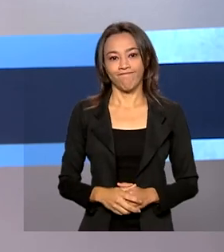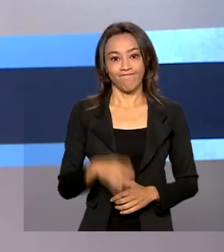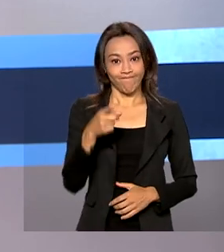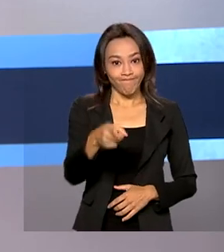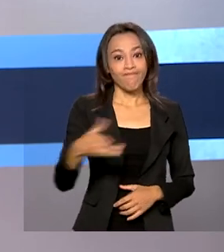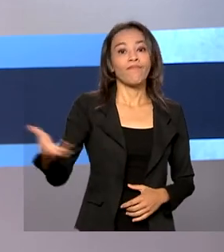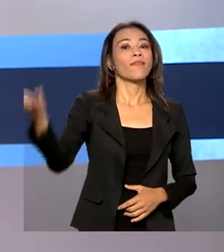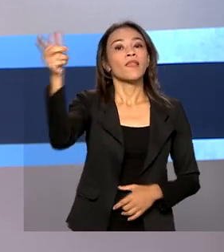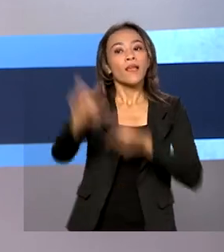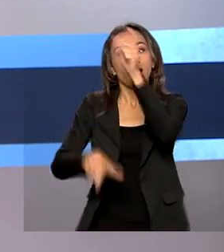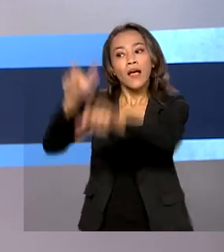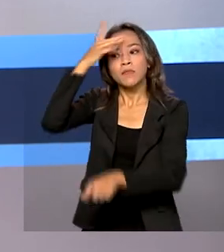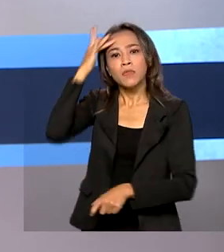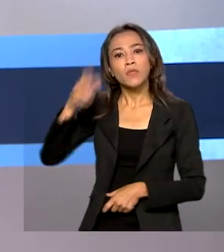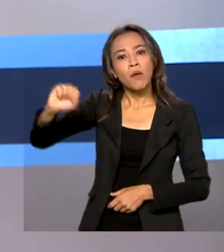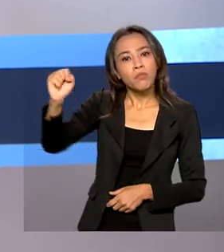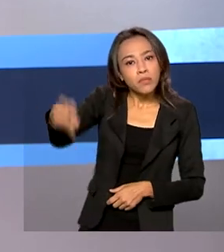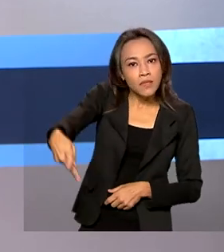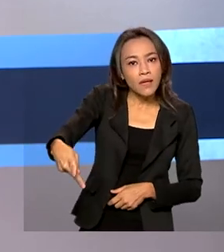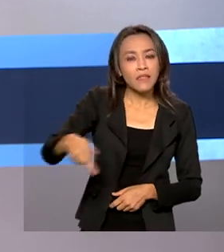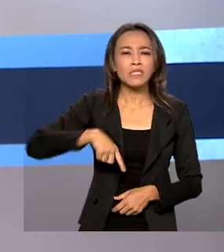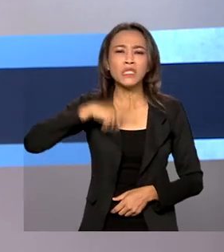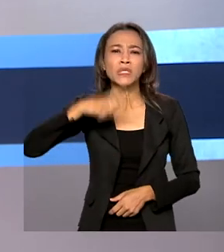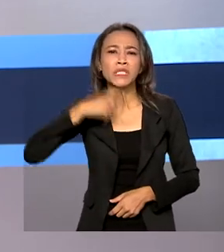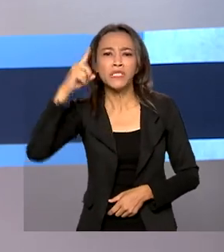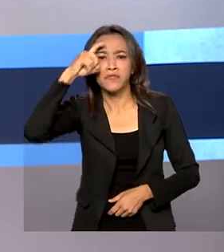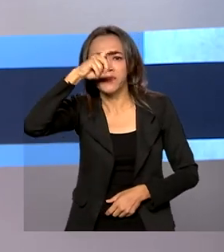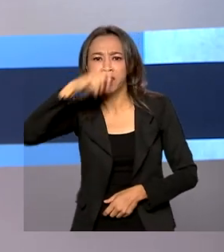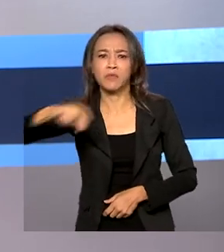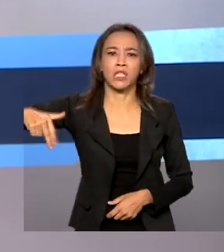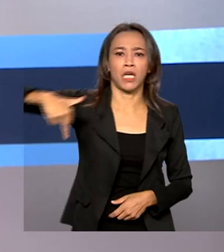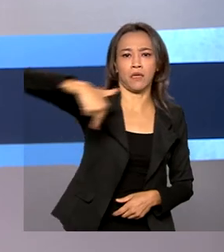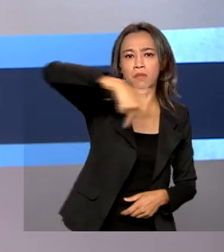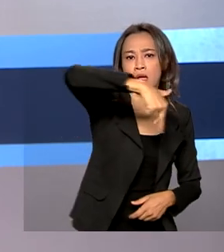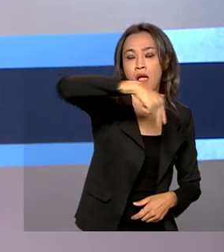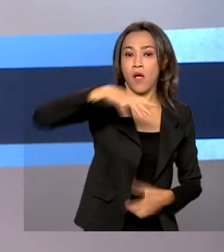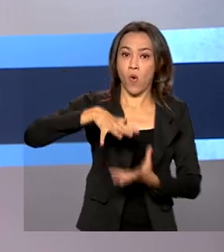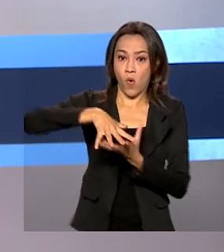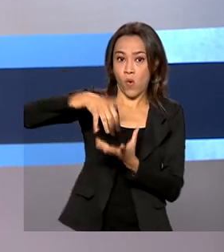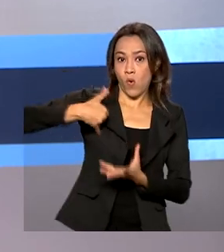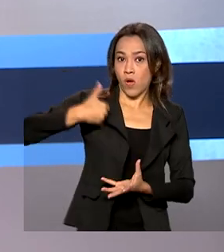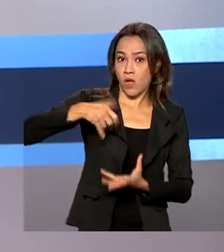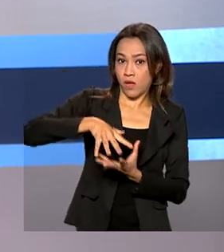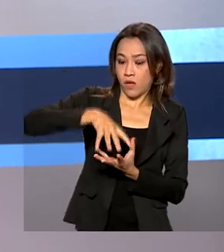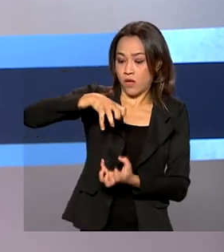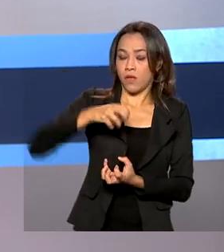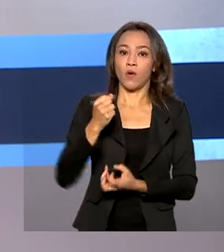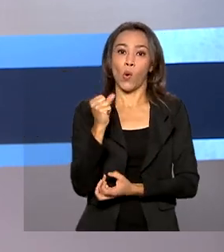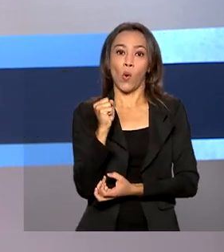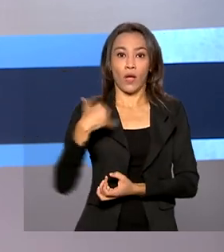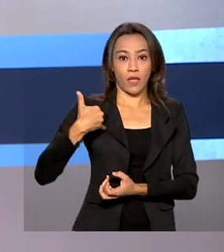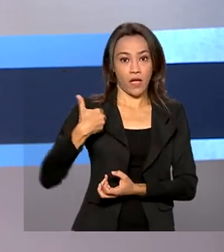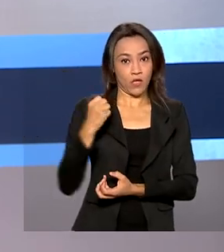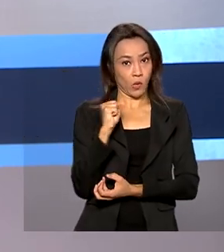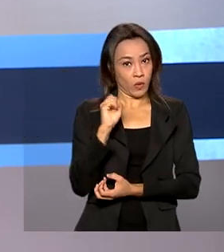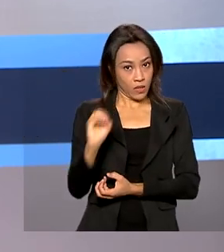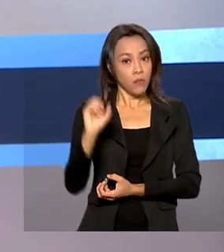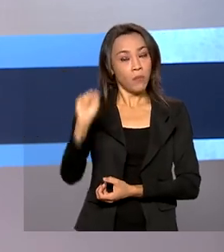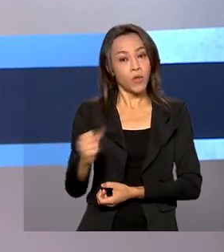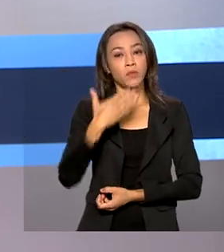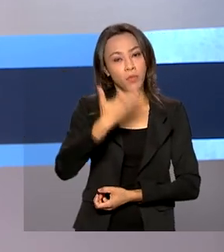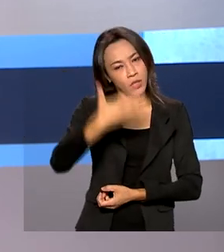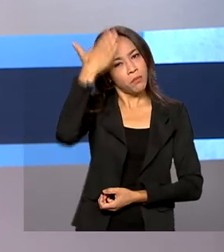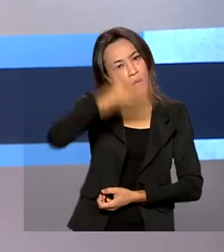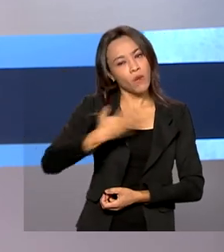Beneficiários do INSS com dificuldade de locomoção ou idosos acima de 80 anos podem solicitar que a prova de vida